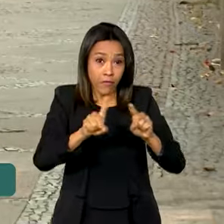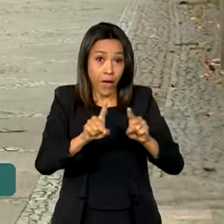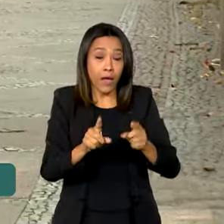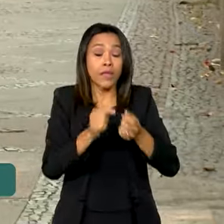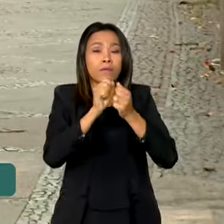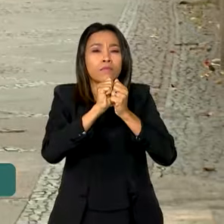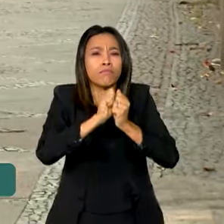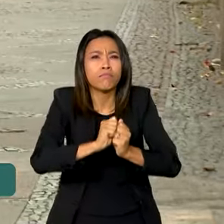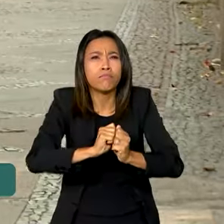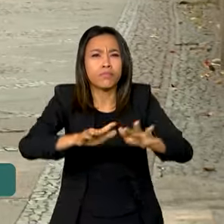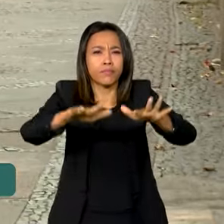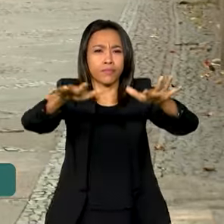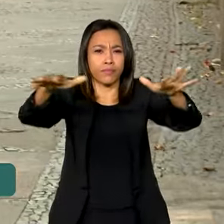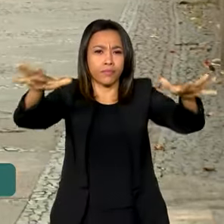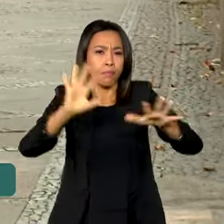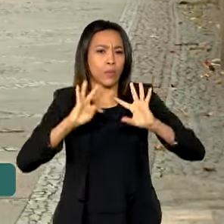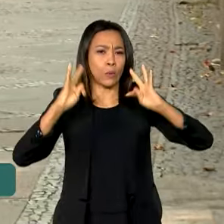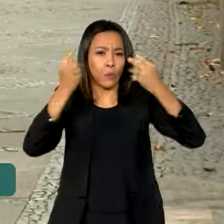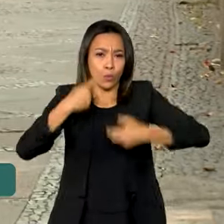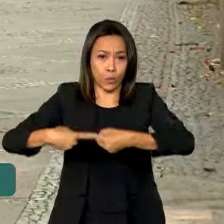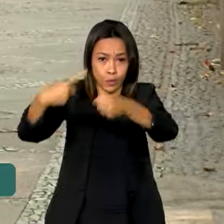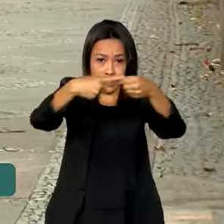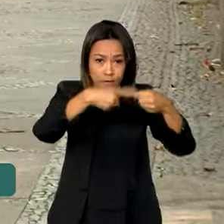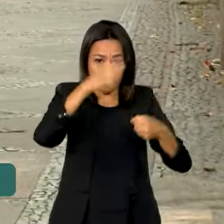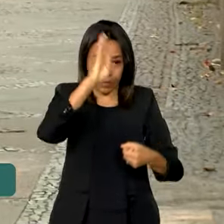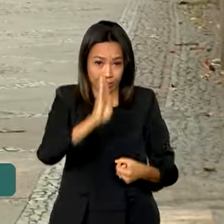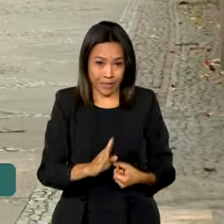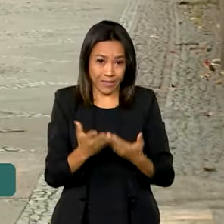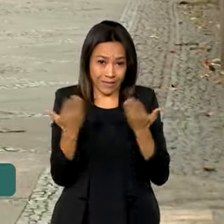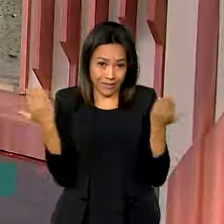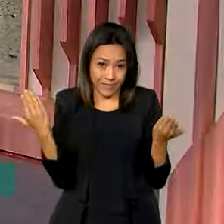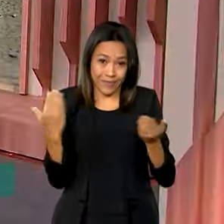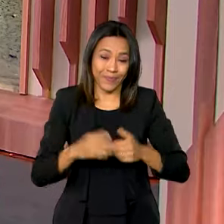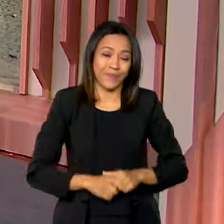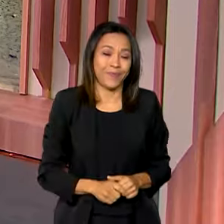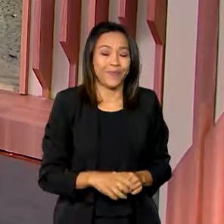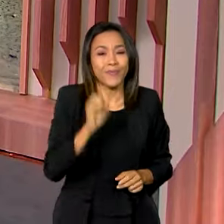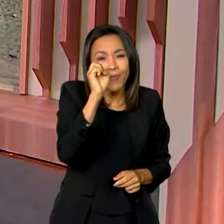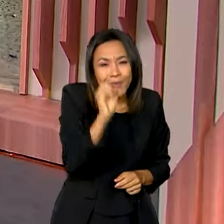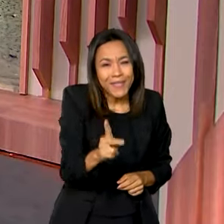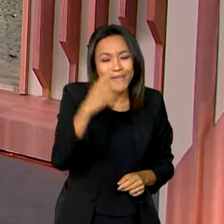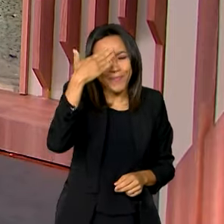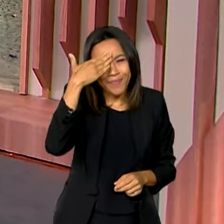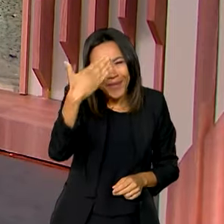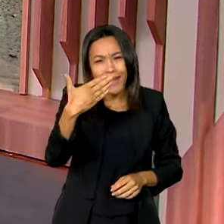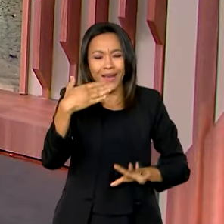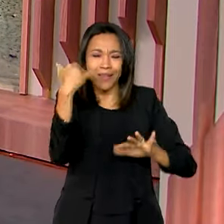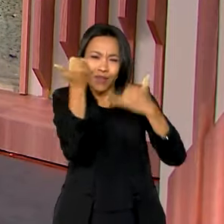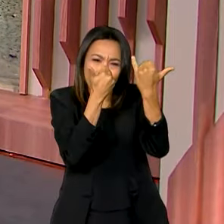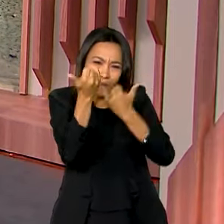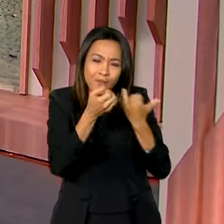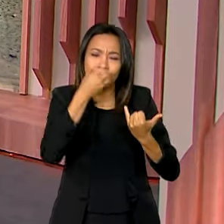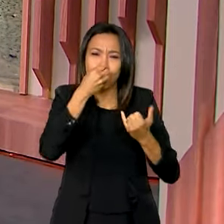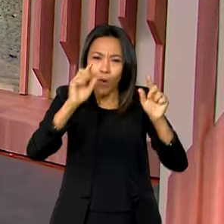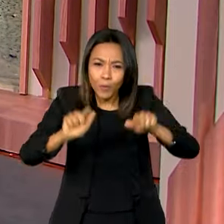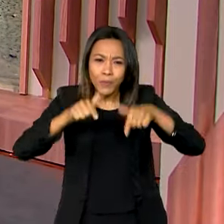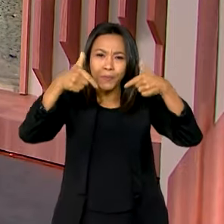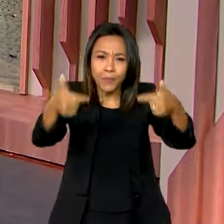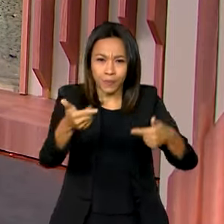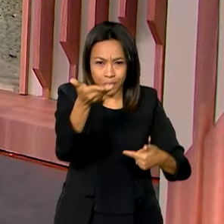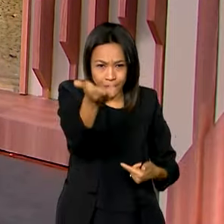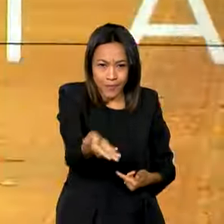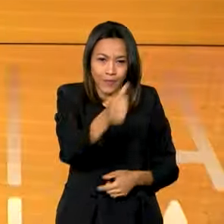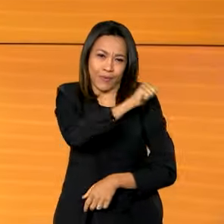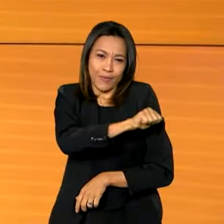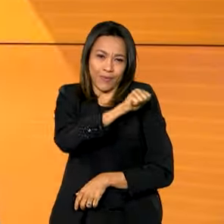e estendido para todos os municípios brasileiros. Eu volto com você, Vanessa. Ok, Cláudia. Obrigada pelas informações. Bom trabalho para você aí no Rio.